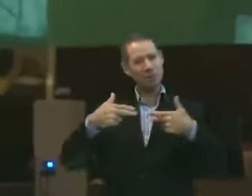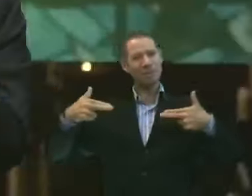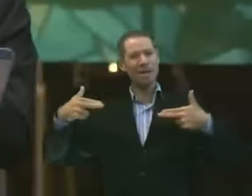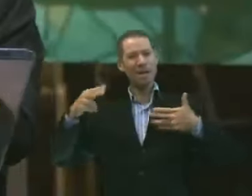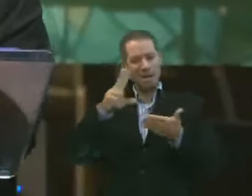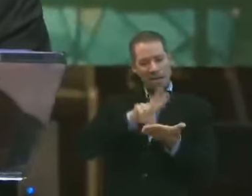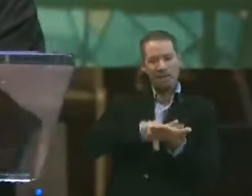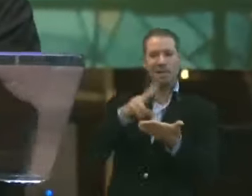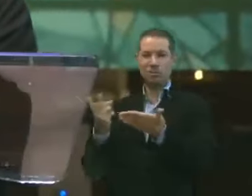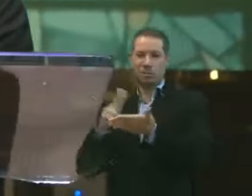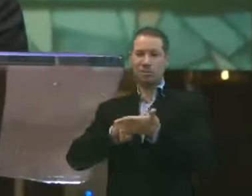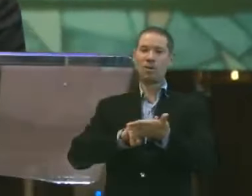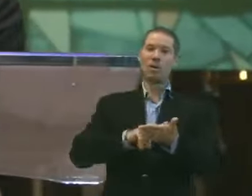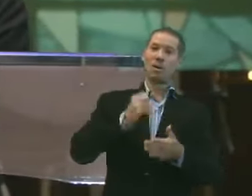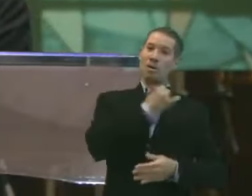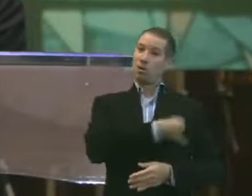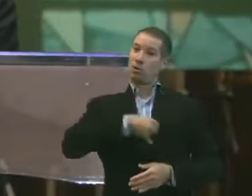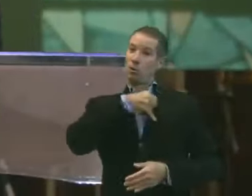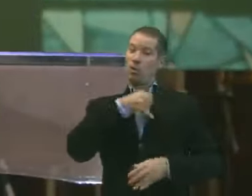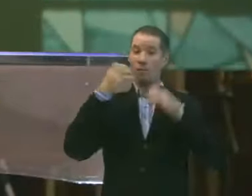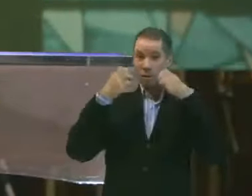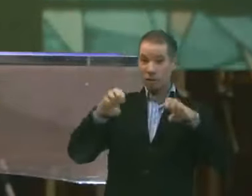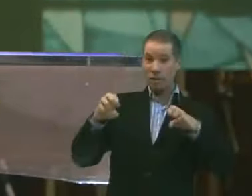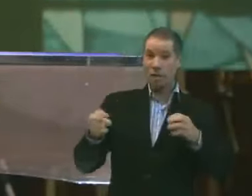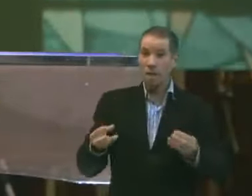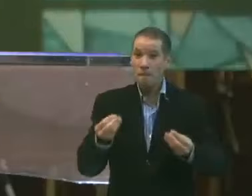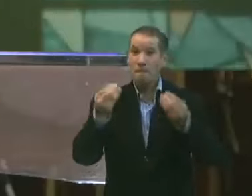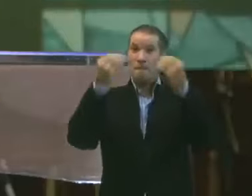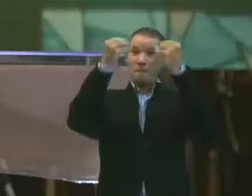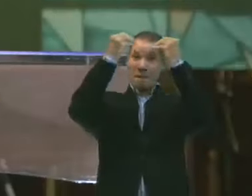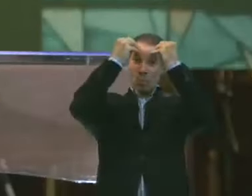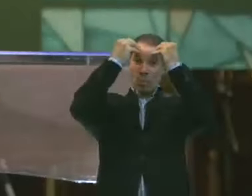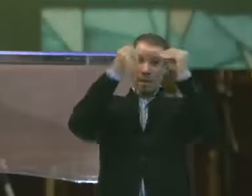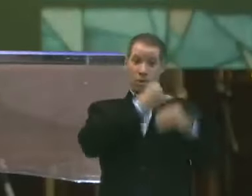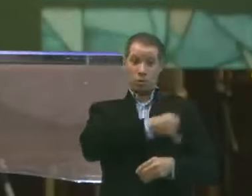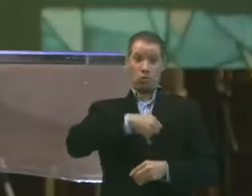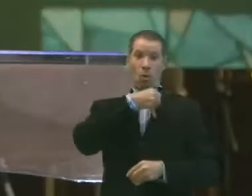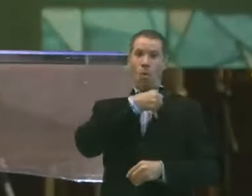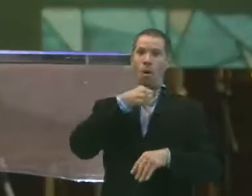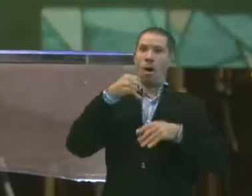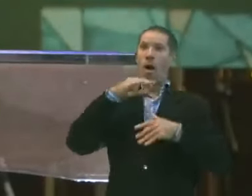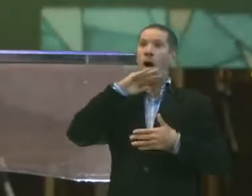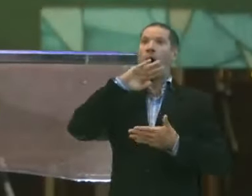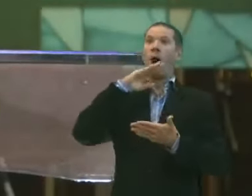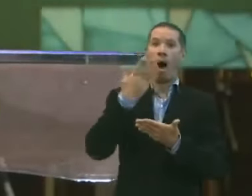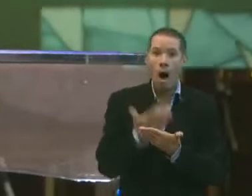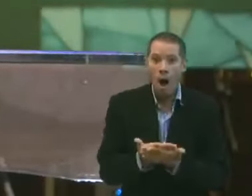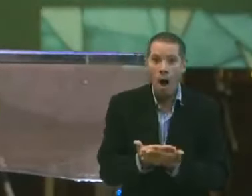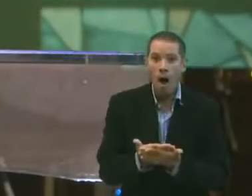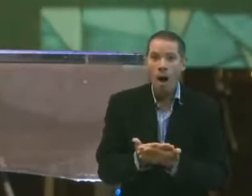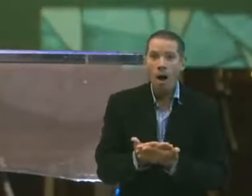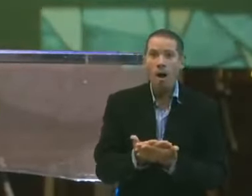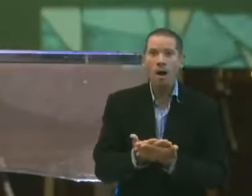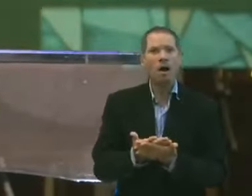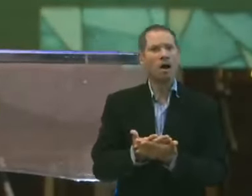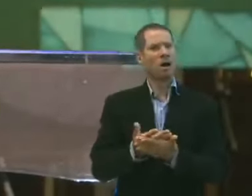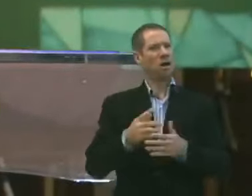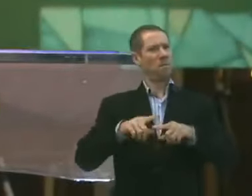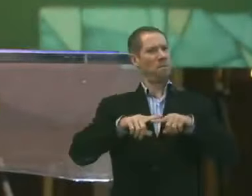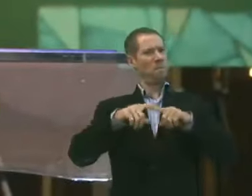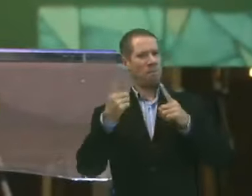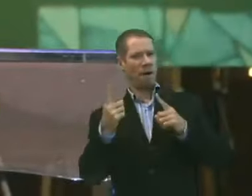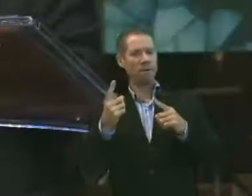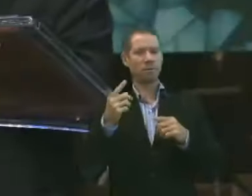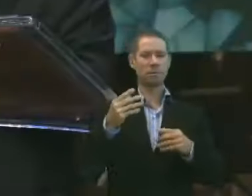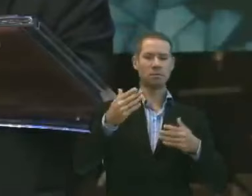eu fiz uma tradução do Evangelho de João e eu memorizei quase todo o Evangelho de João. Eu fiquei de queixo caído. Mas eu tinha